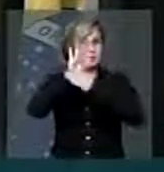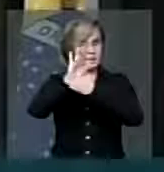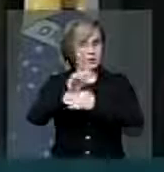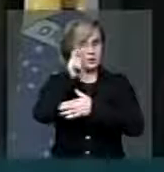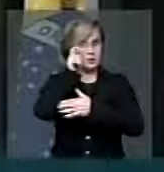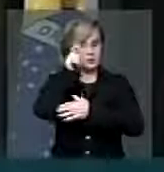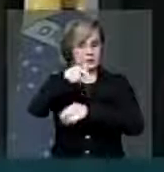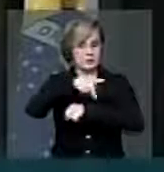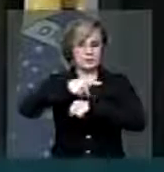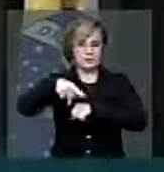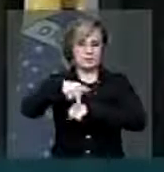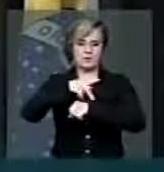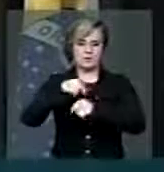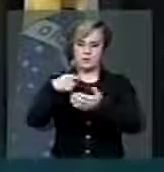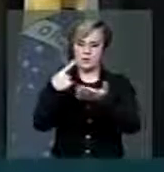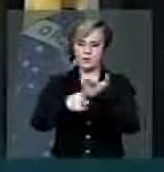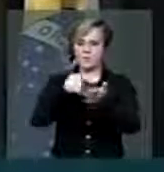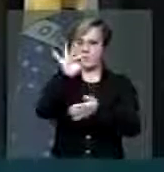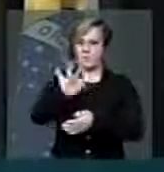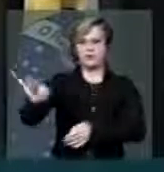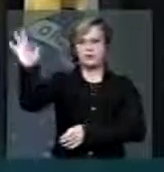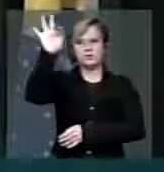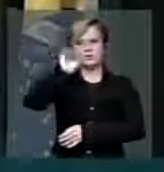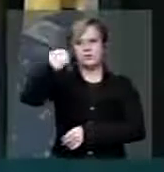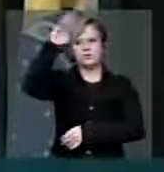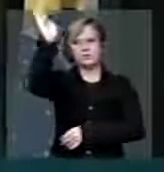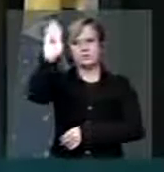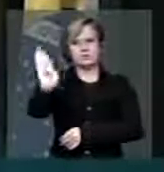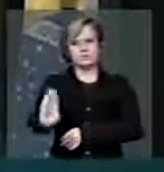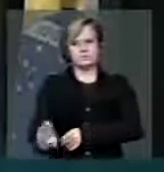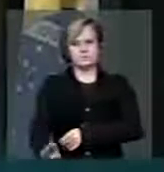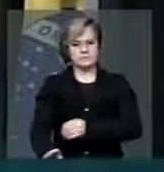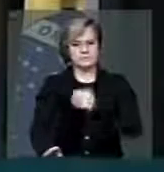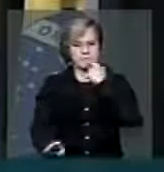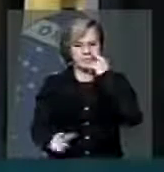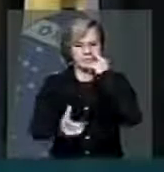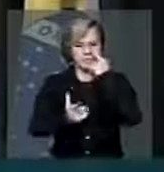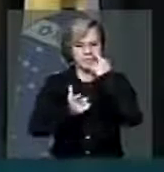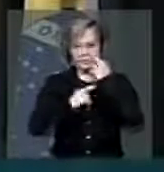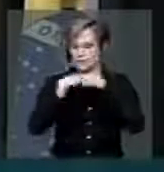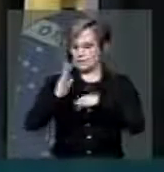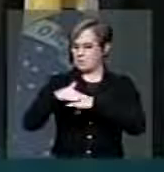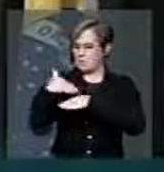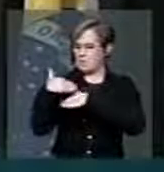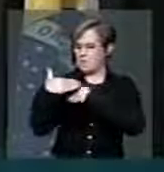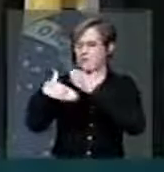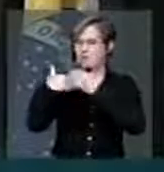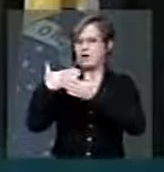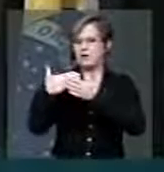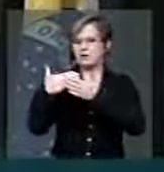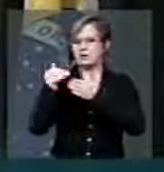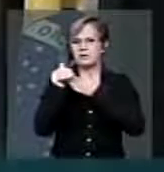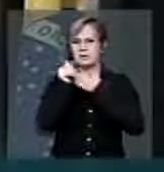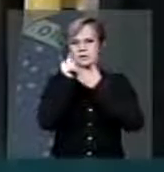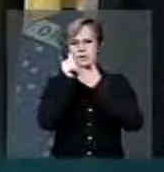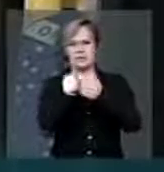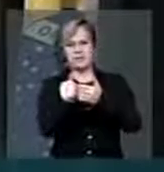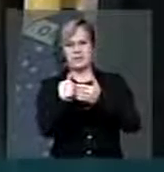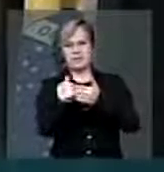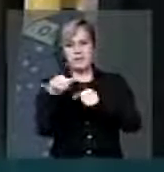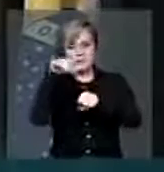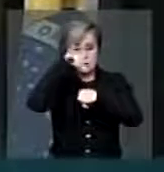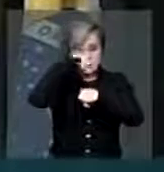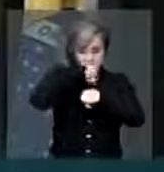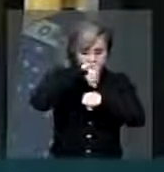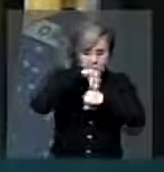nação. O pacto federativo brasileiro, ele está cada vez mais conduzindo a centralização